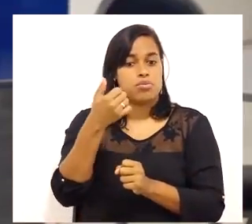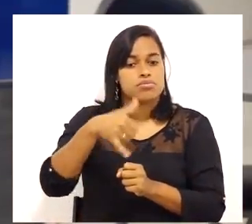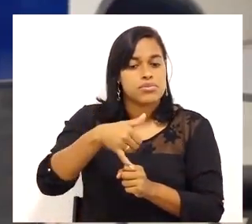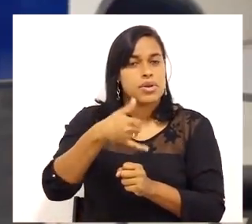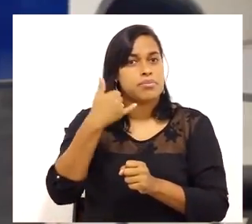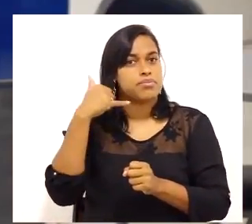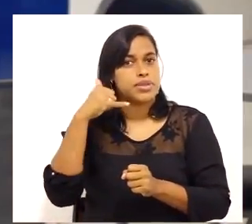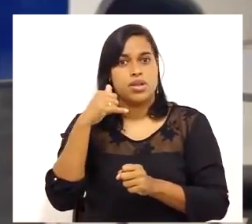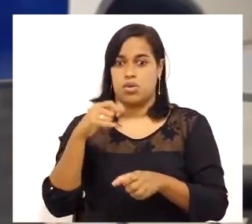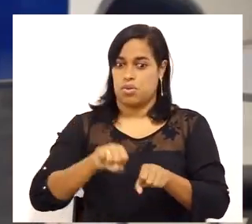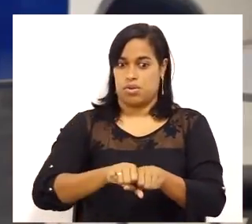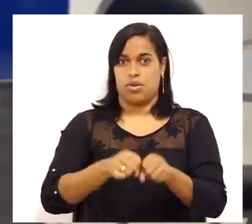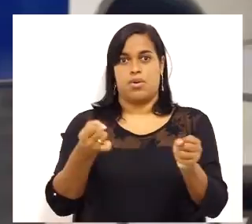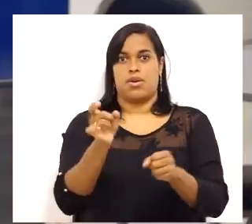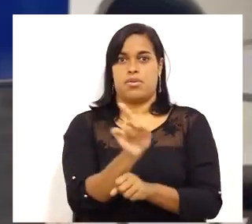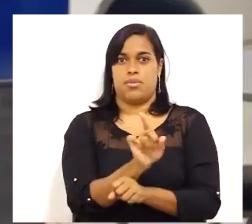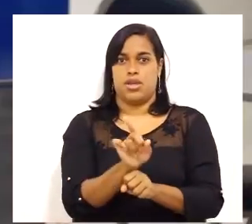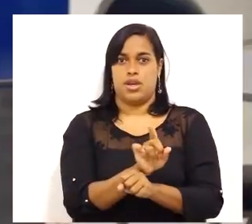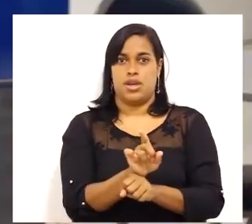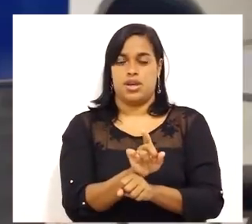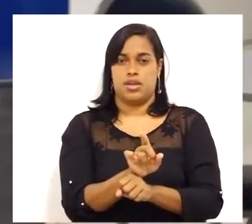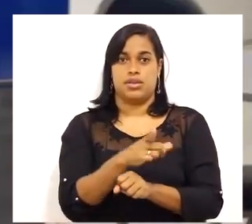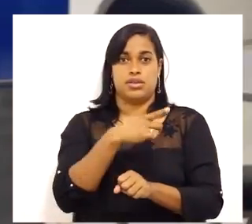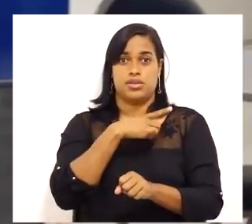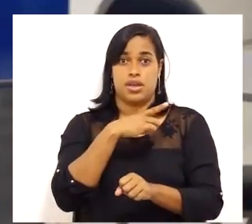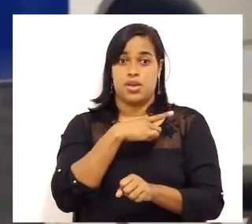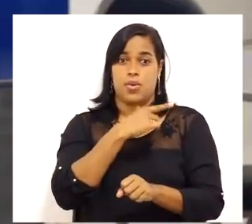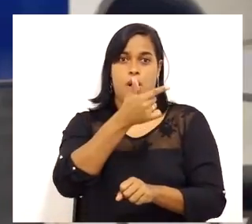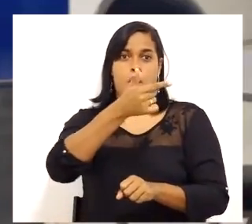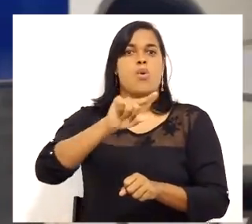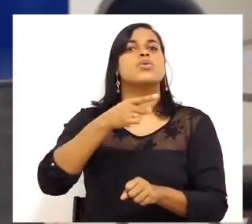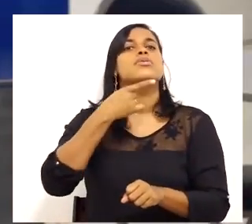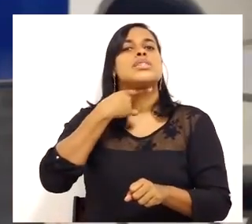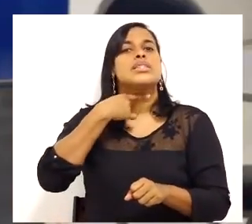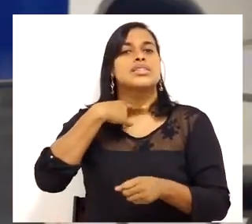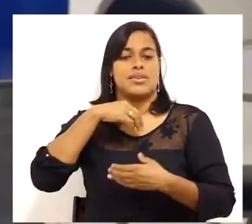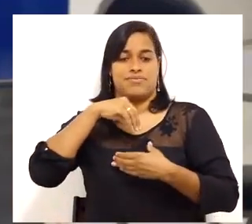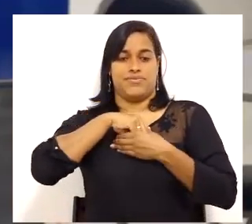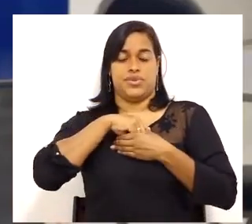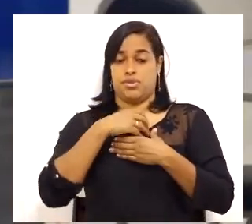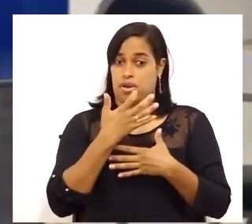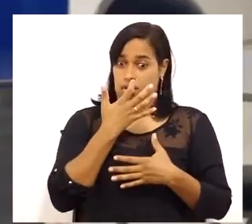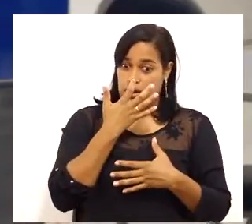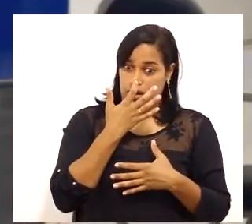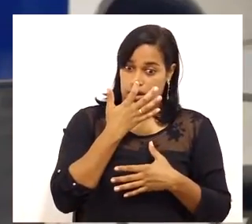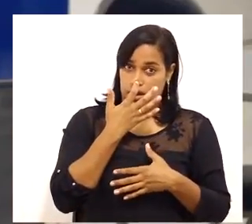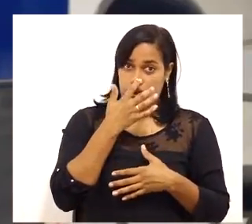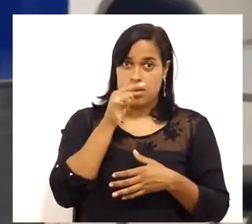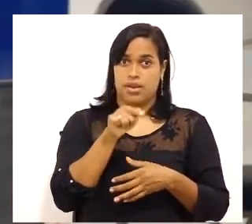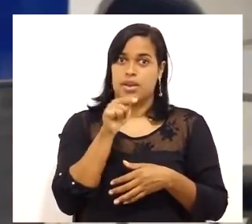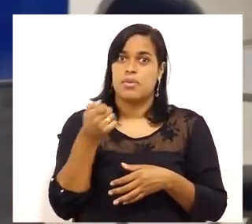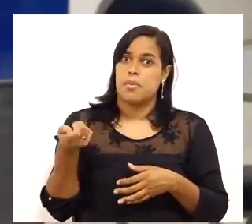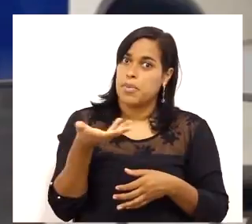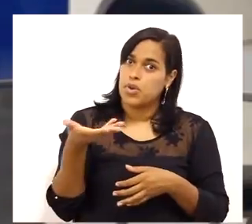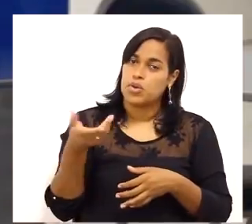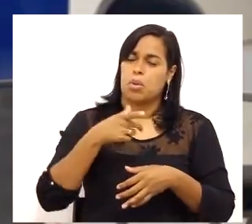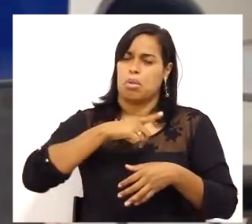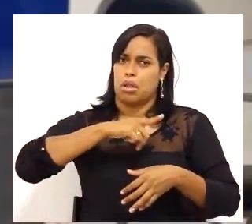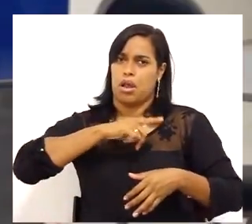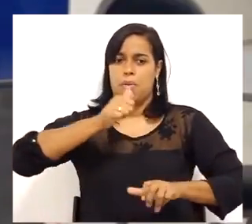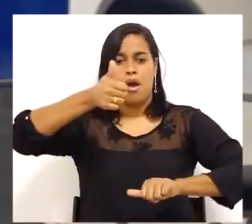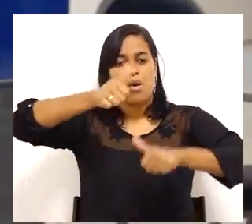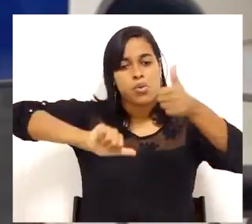significa que surgiu então a necessidade implícita. Mas você se surpreendeu. Aquele produto tem uma qualidade